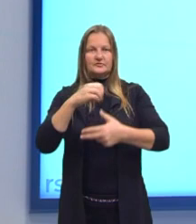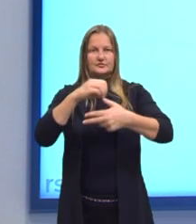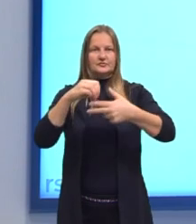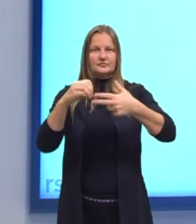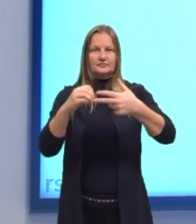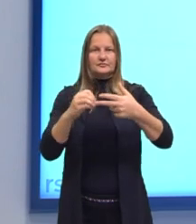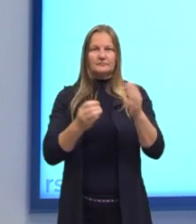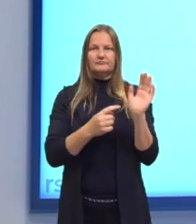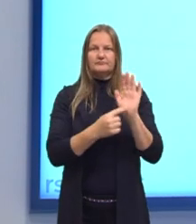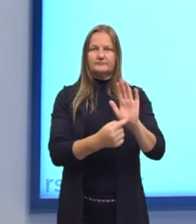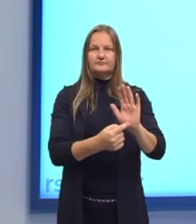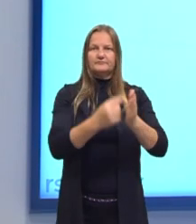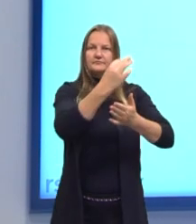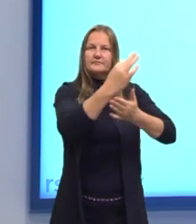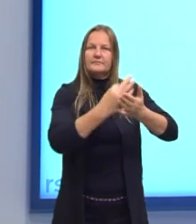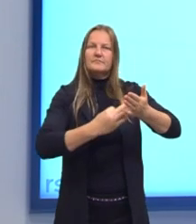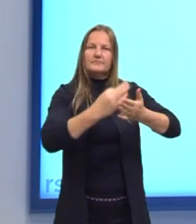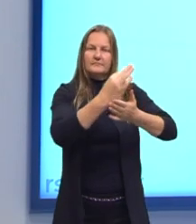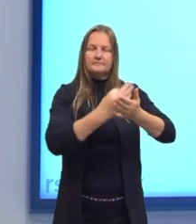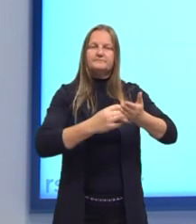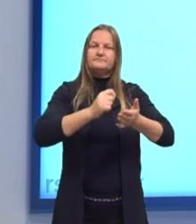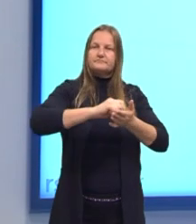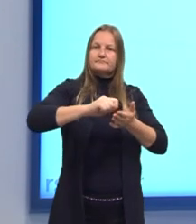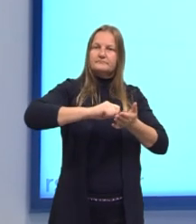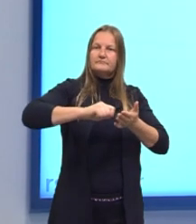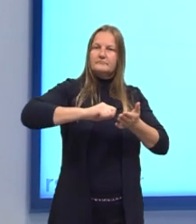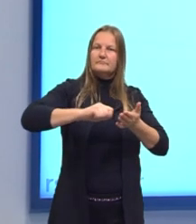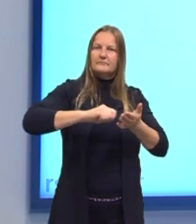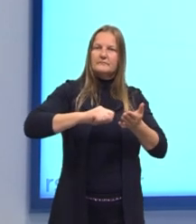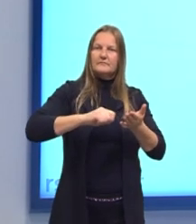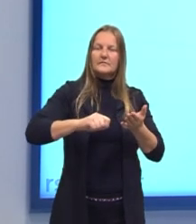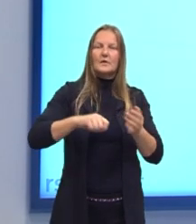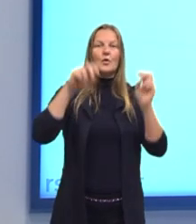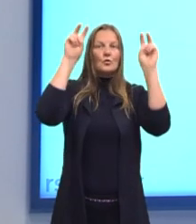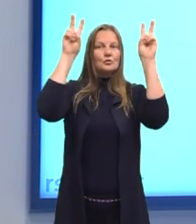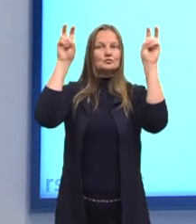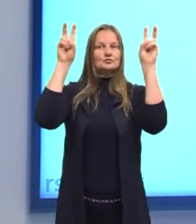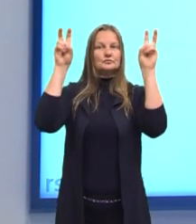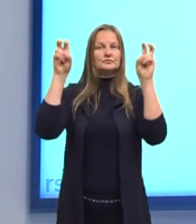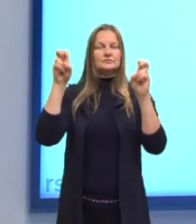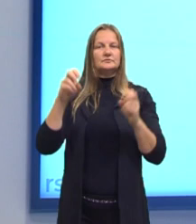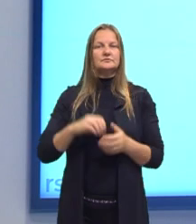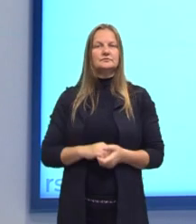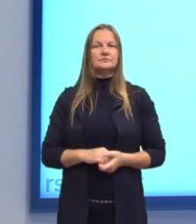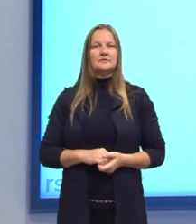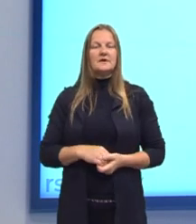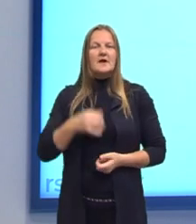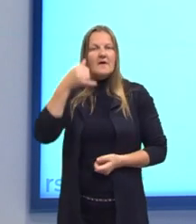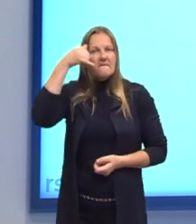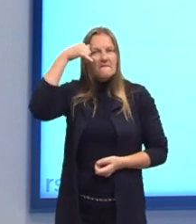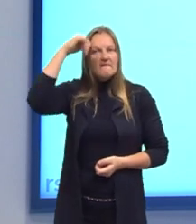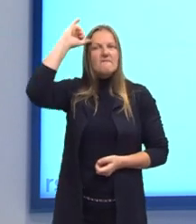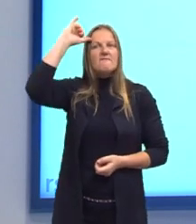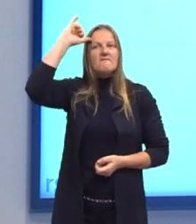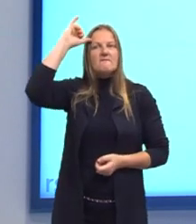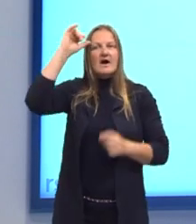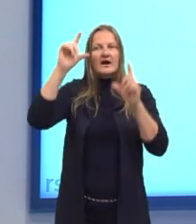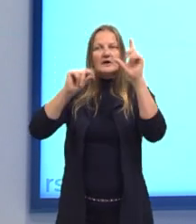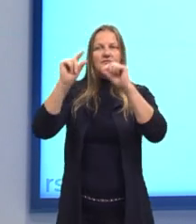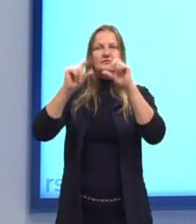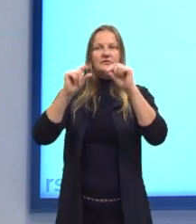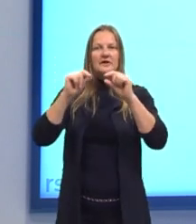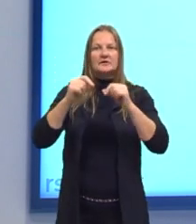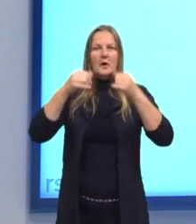que traz um texto escrito como título Vaca Estrelada e Boi Fubá.